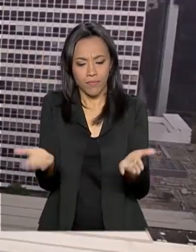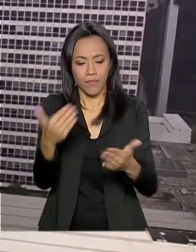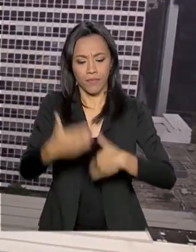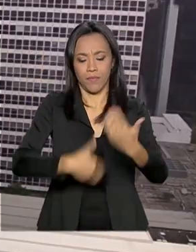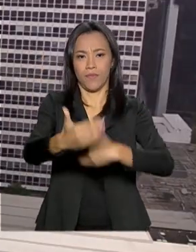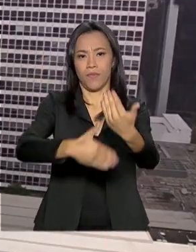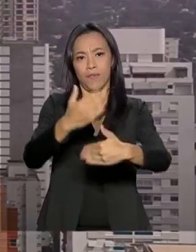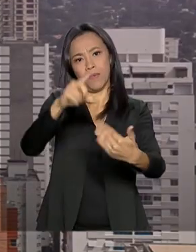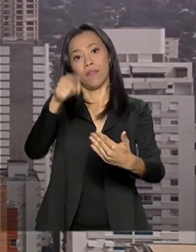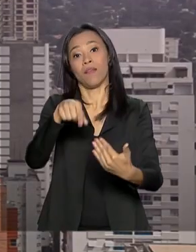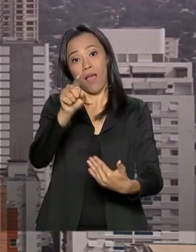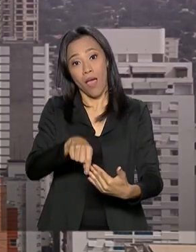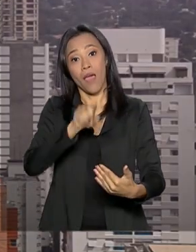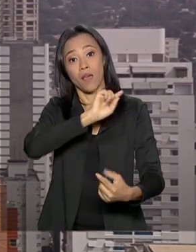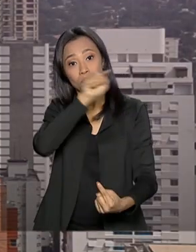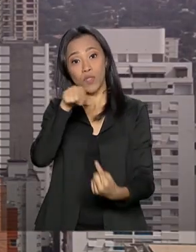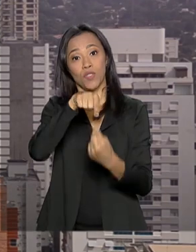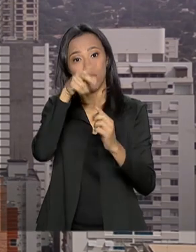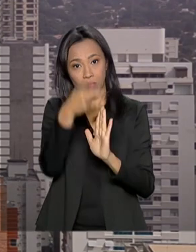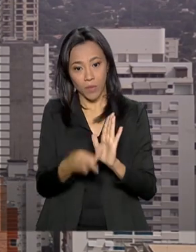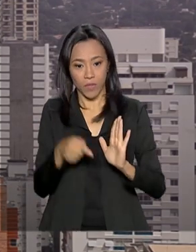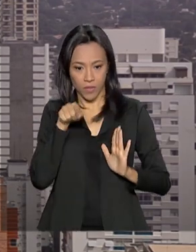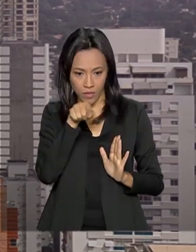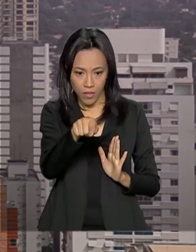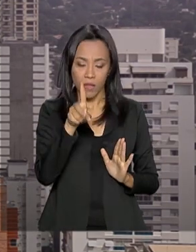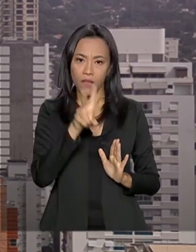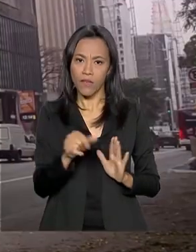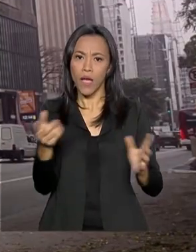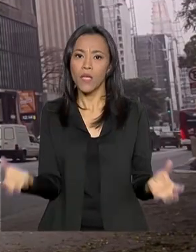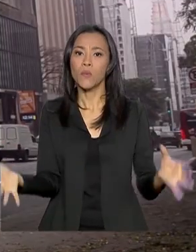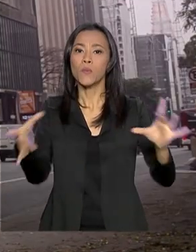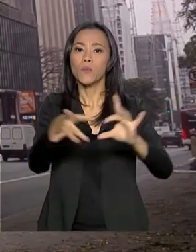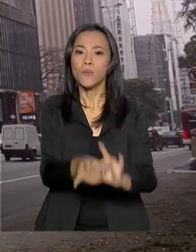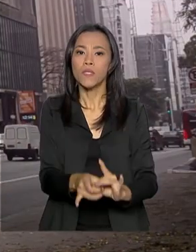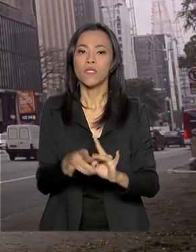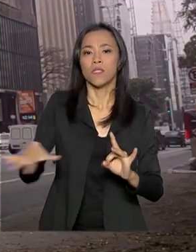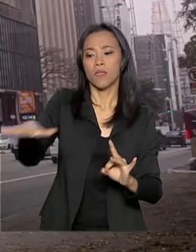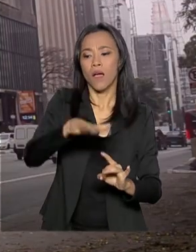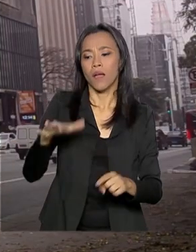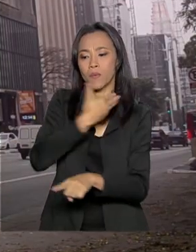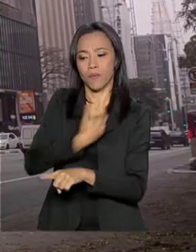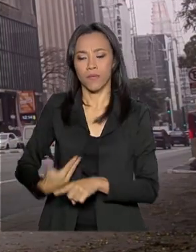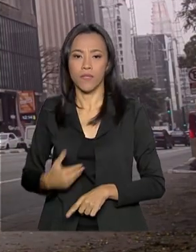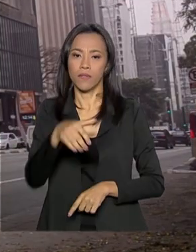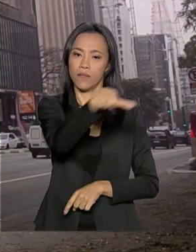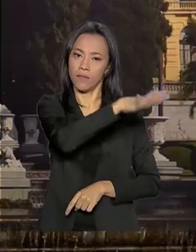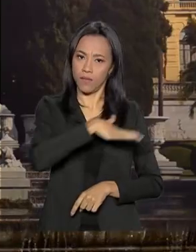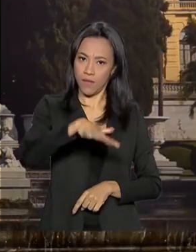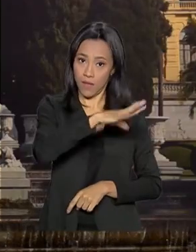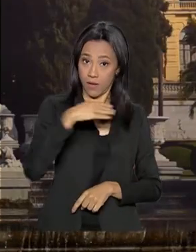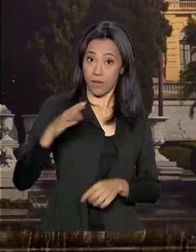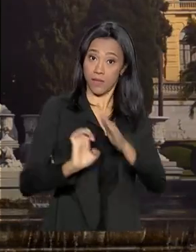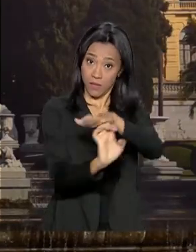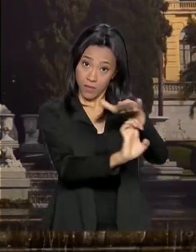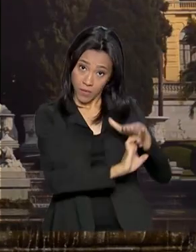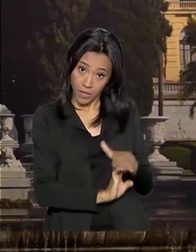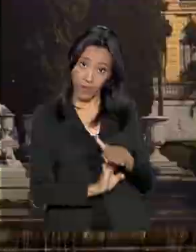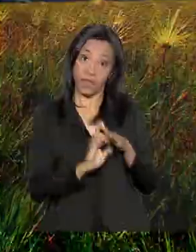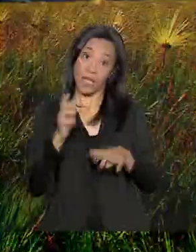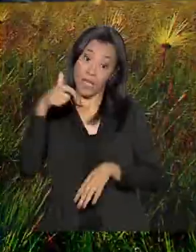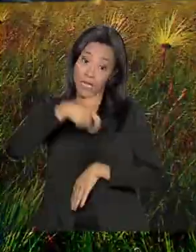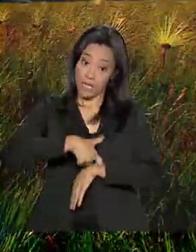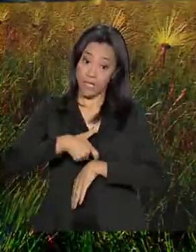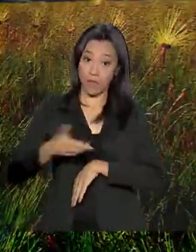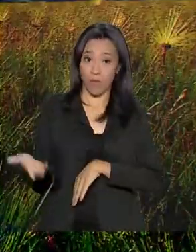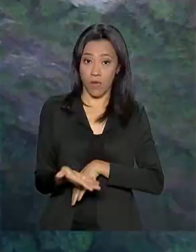Investe Brasil, que vai unir os setores público e privado na promoção do turismo brasileiro. Neste primeiro momento,